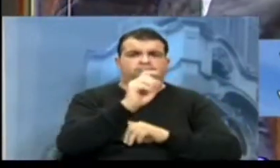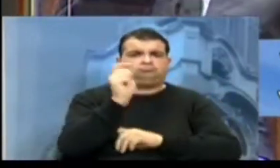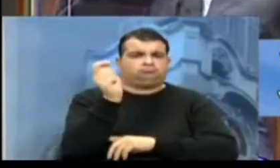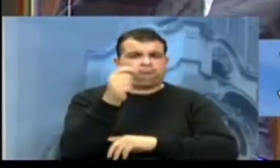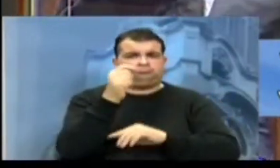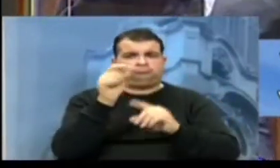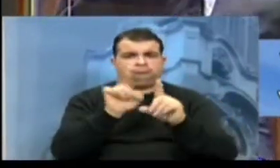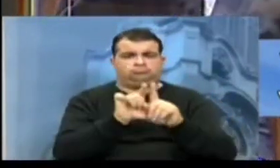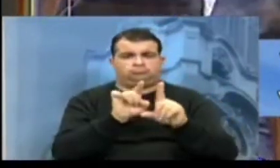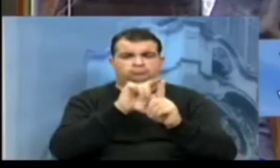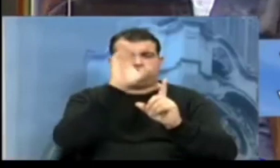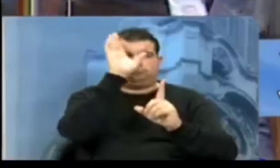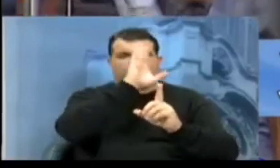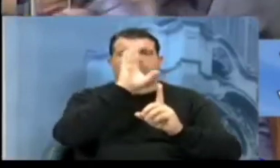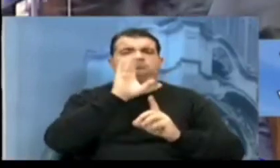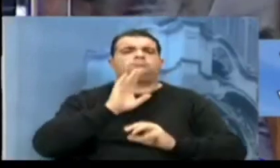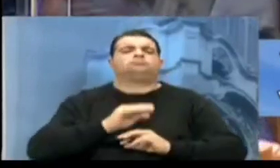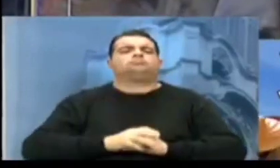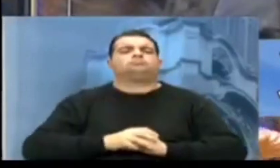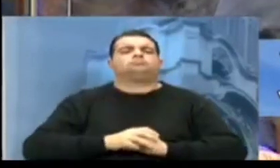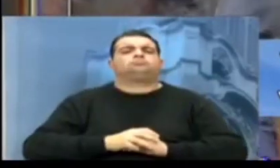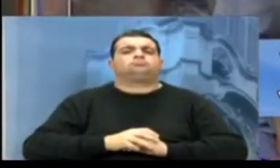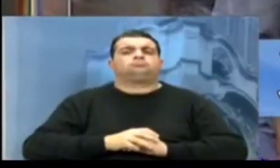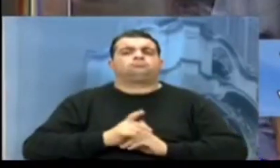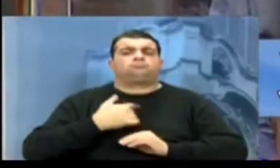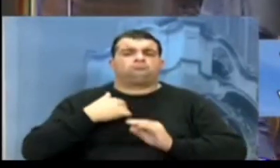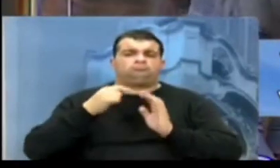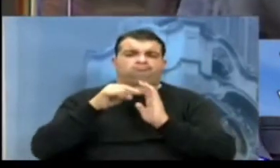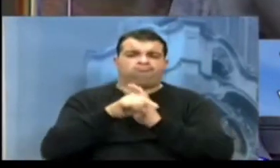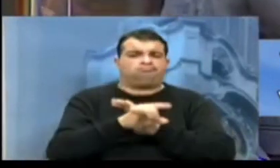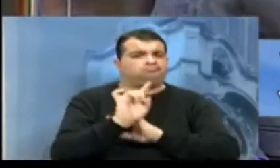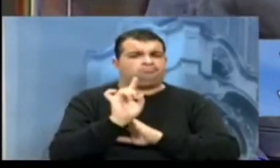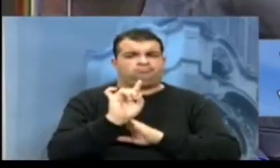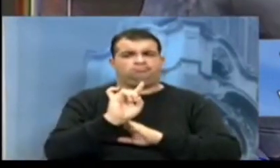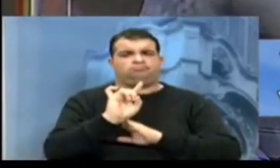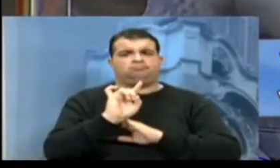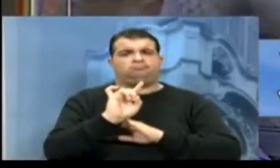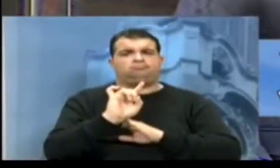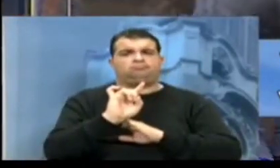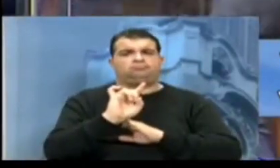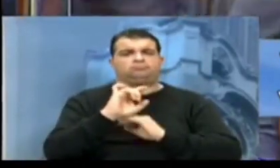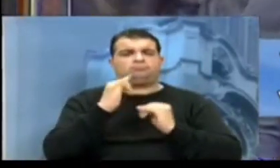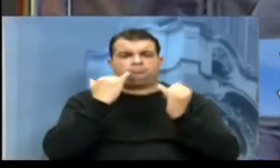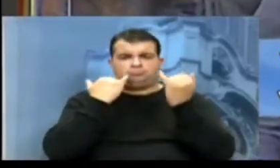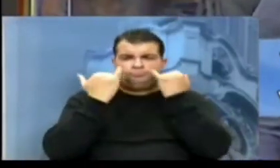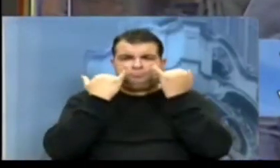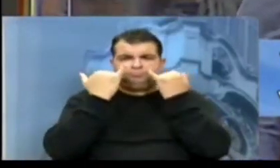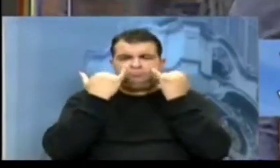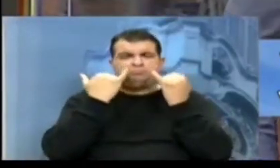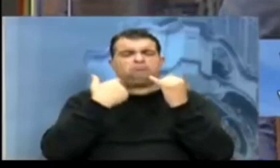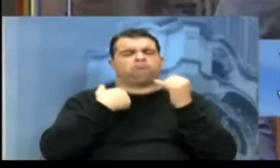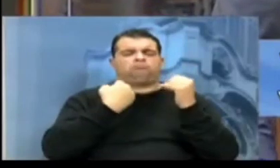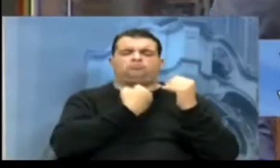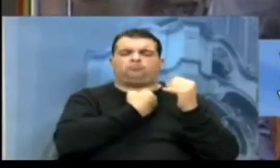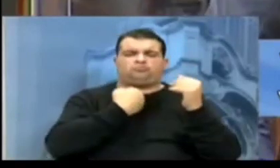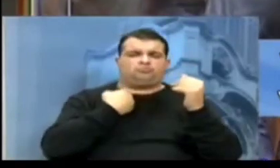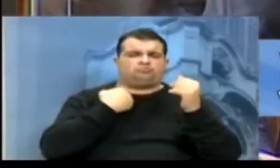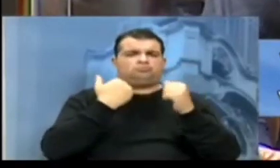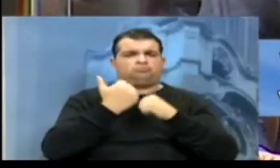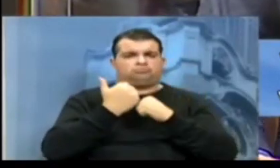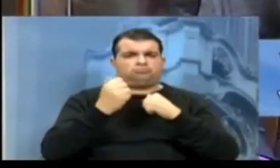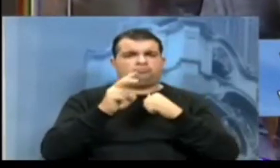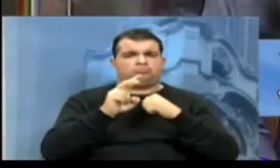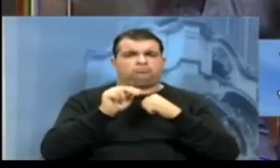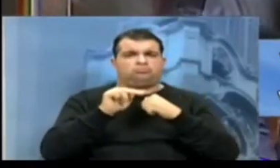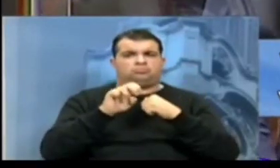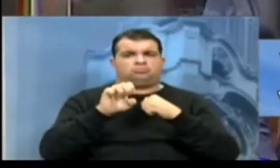Brasil. Vou procurar não me aprofundar muito em dados, números, porque eu acredito que a diretora Vanessa fará